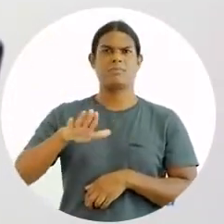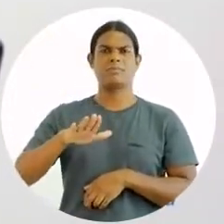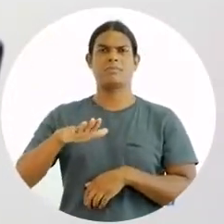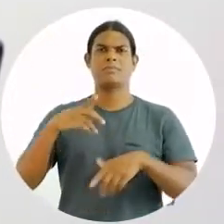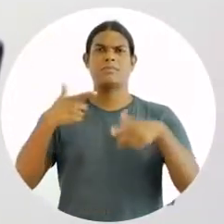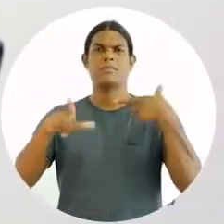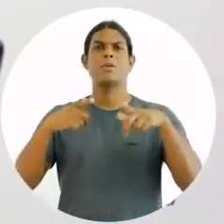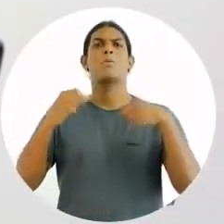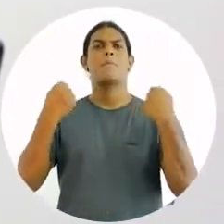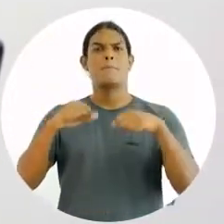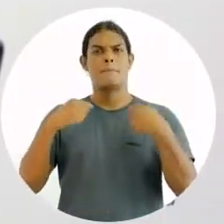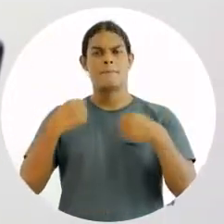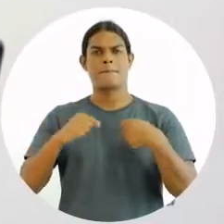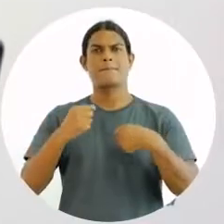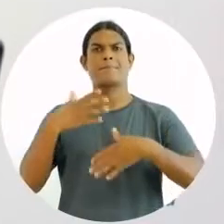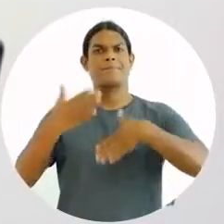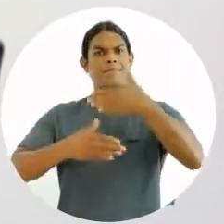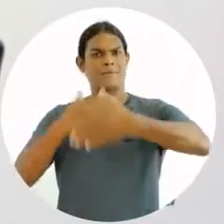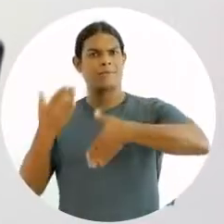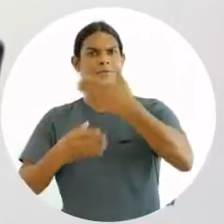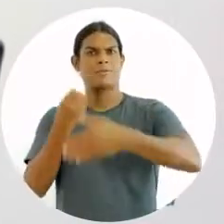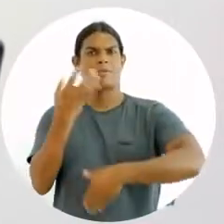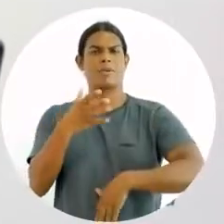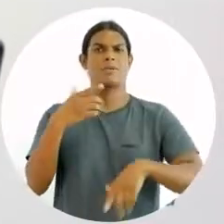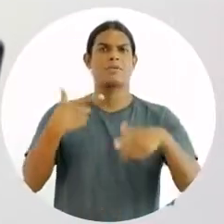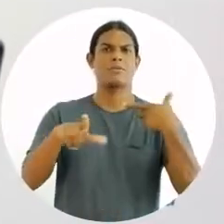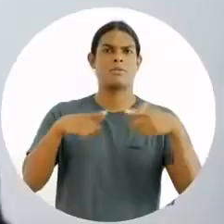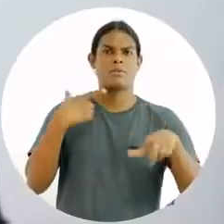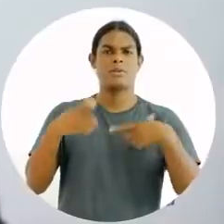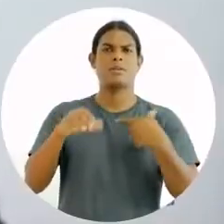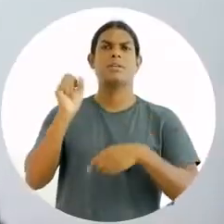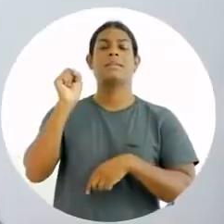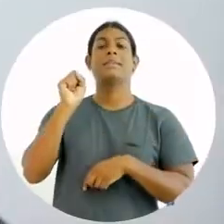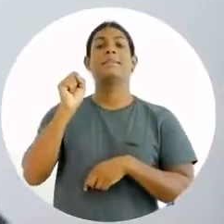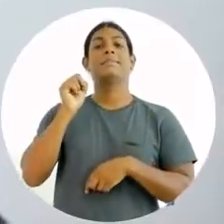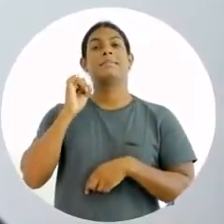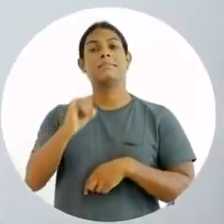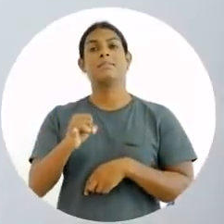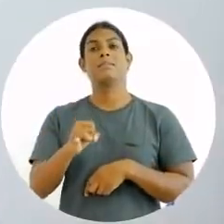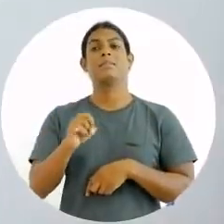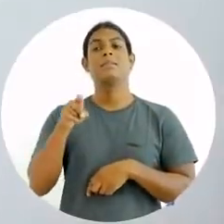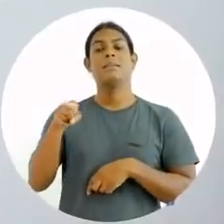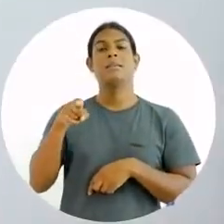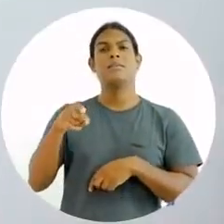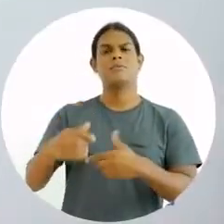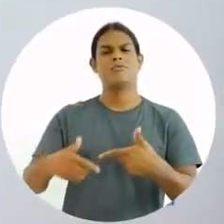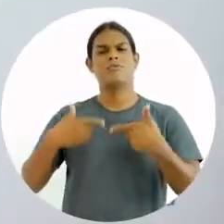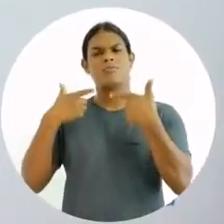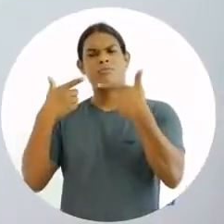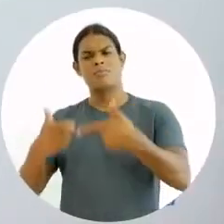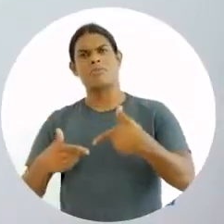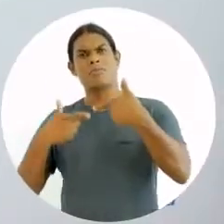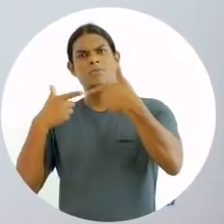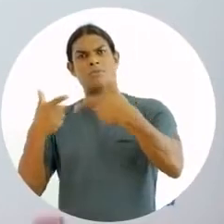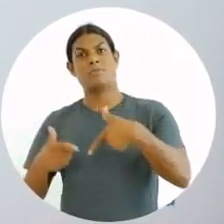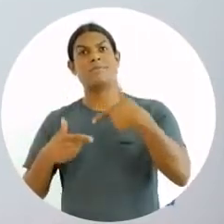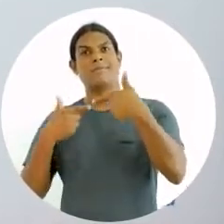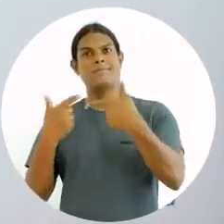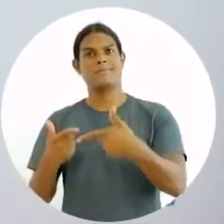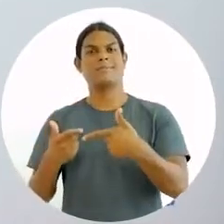Esse funcionário, ele pode desenvolver bem, se ele for motivado.